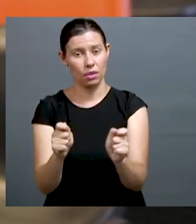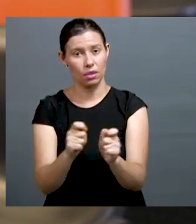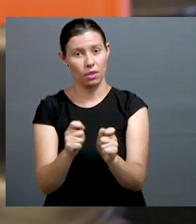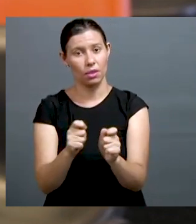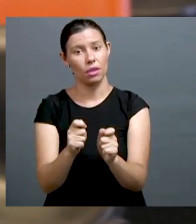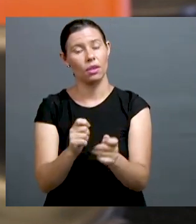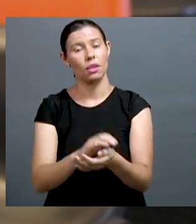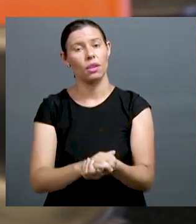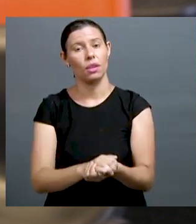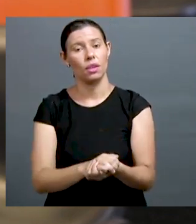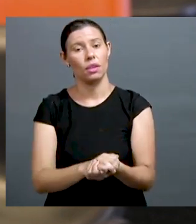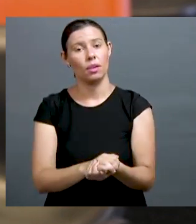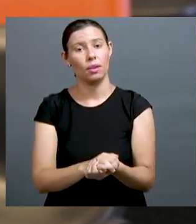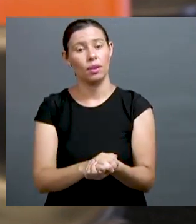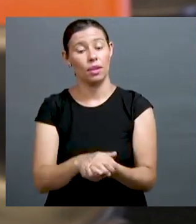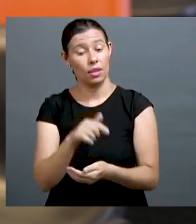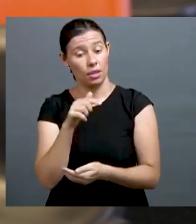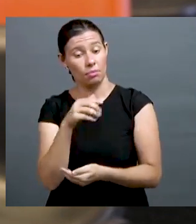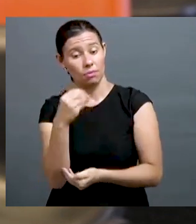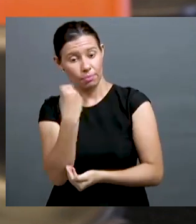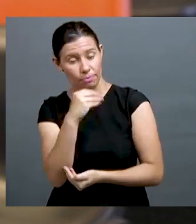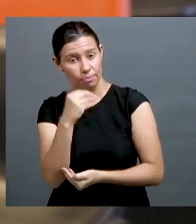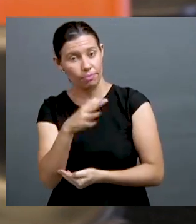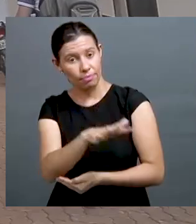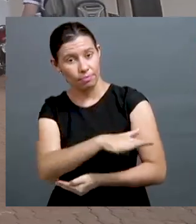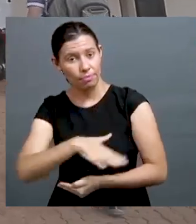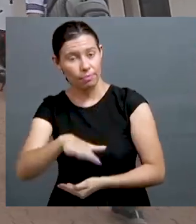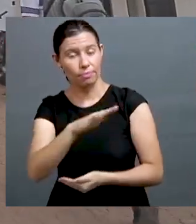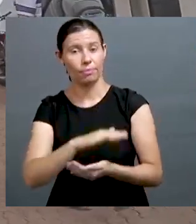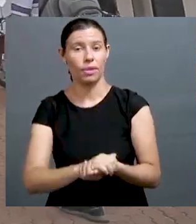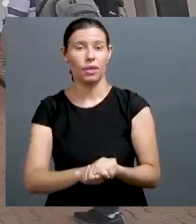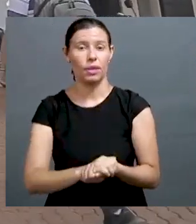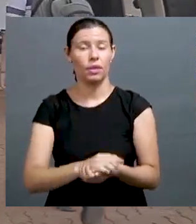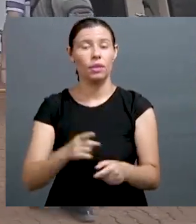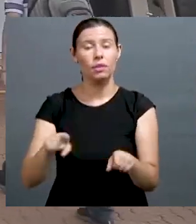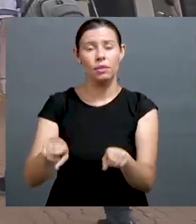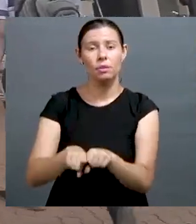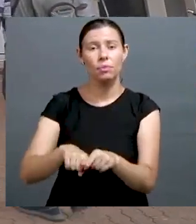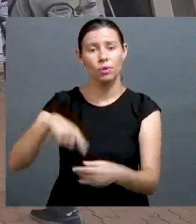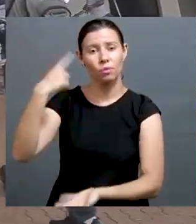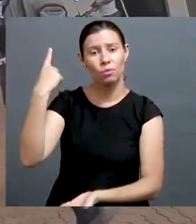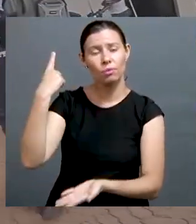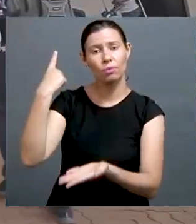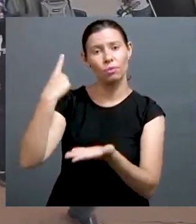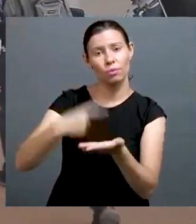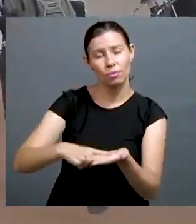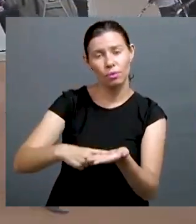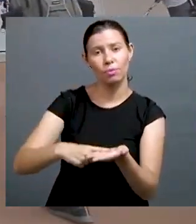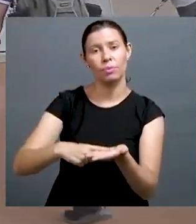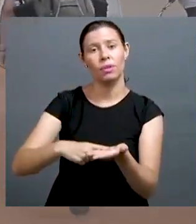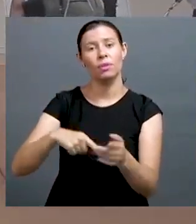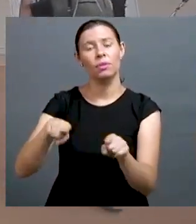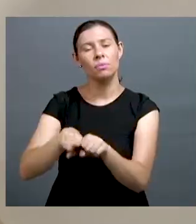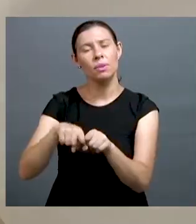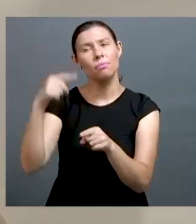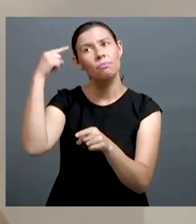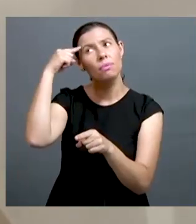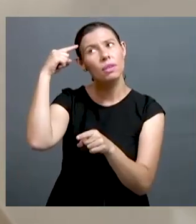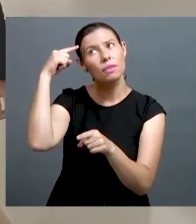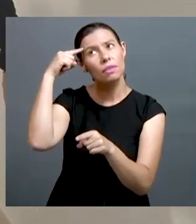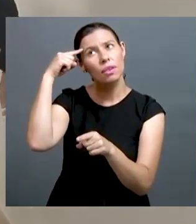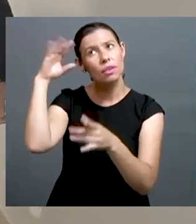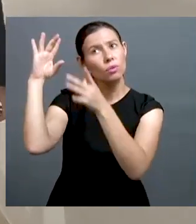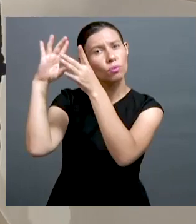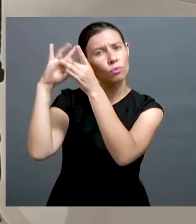podem transformar desde cedo o espaço onde eles vivem. Do comprometimento, da forma de pensar, o encadeamento